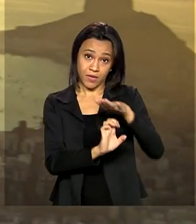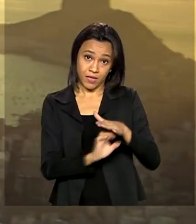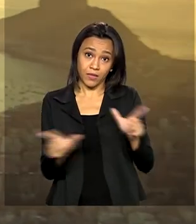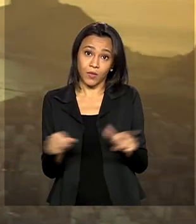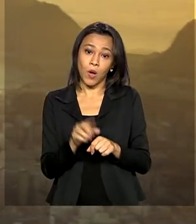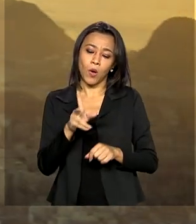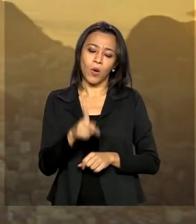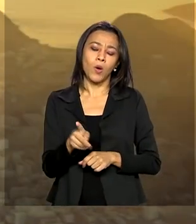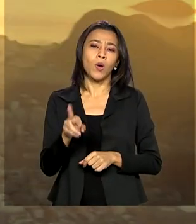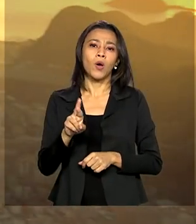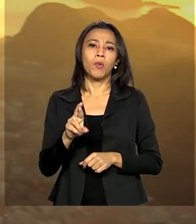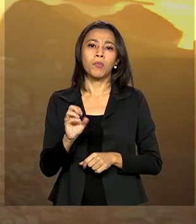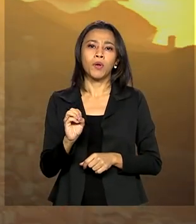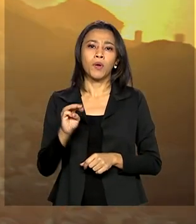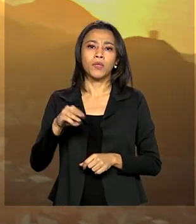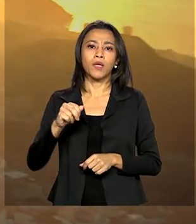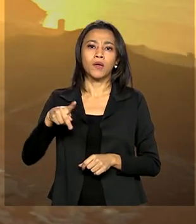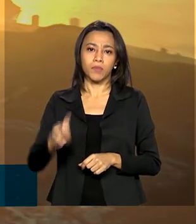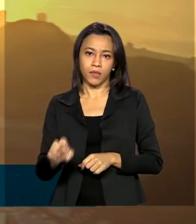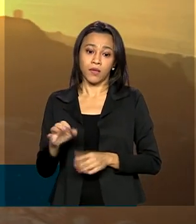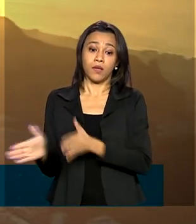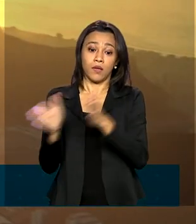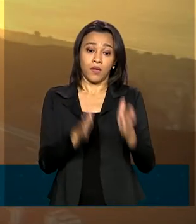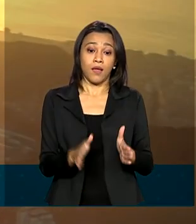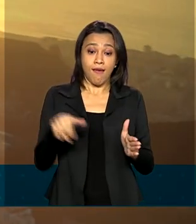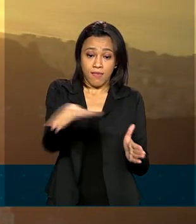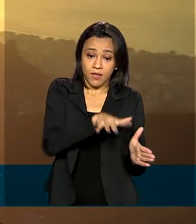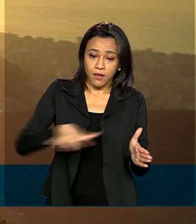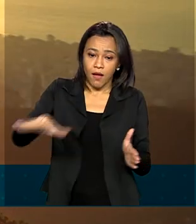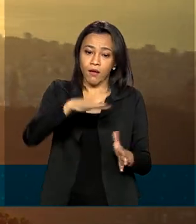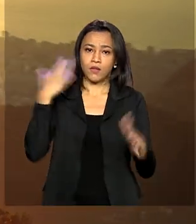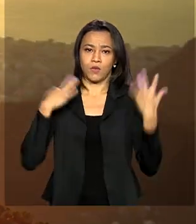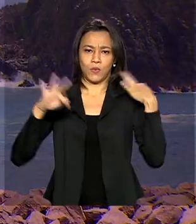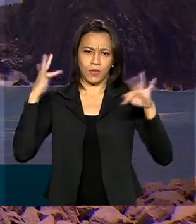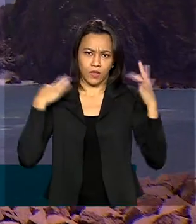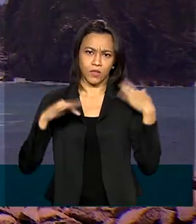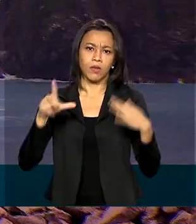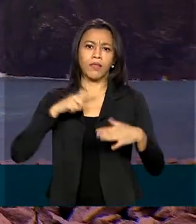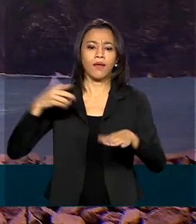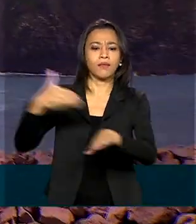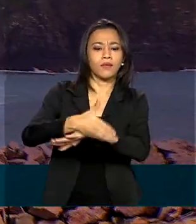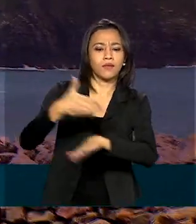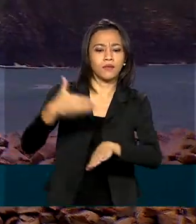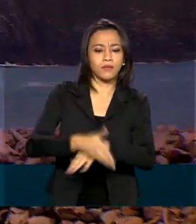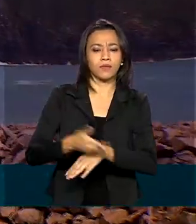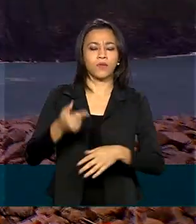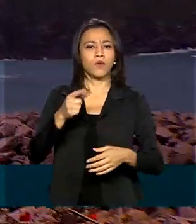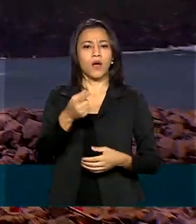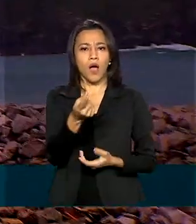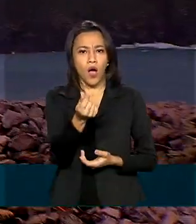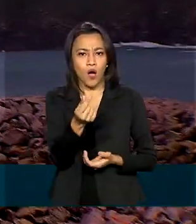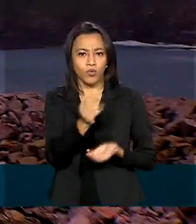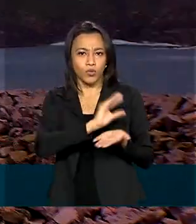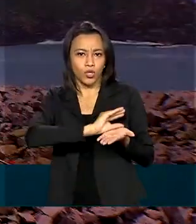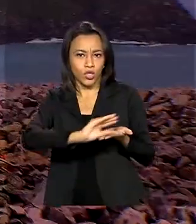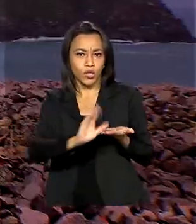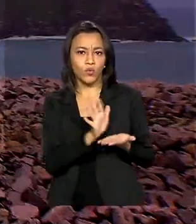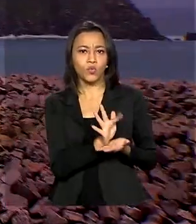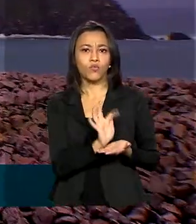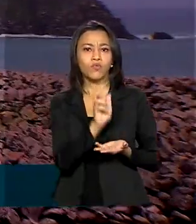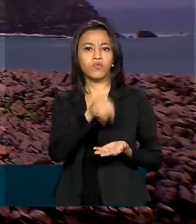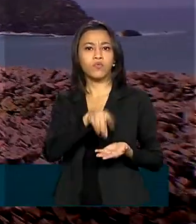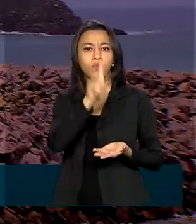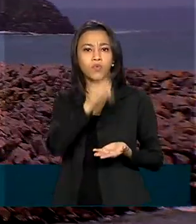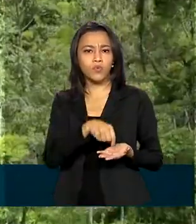A nova regulamentação permite que o setor de turismo tenha acesso aos recursos do Fungetur, que tem